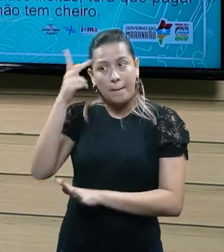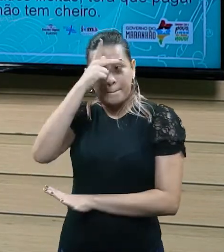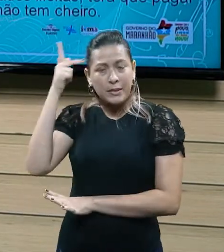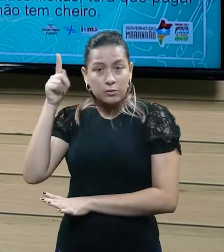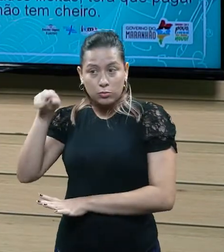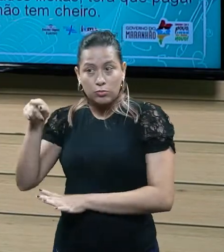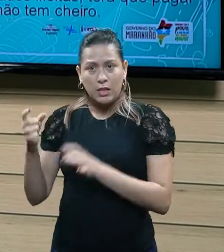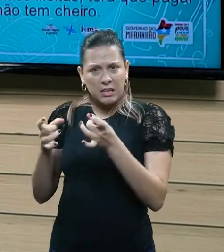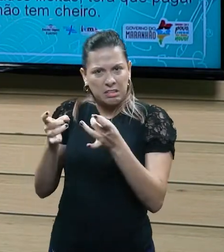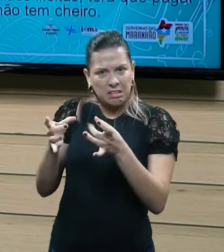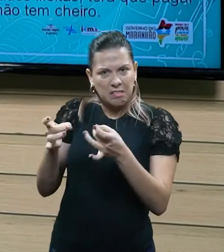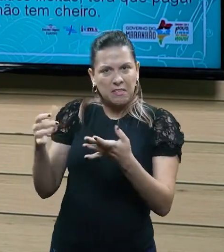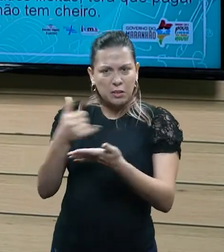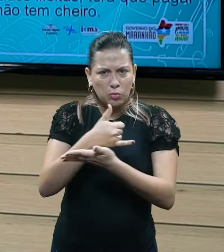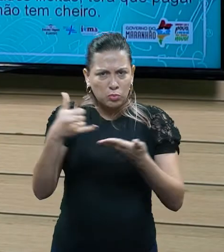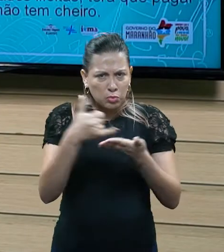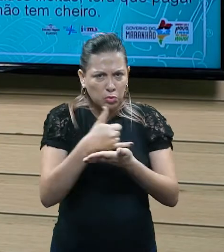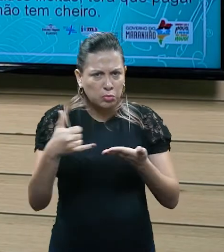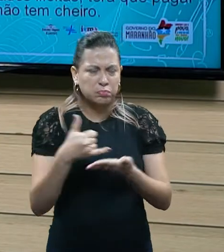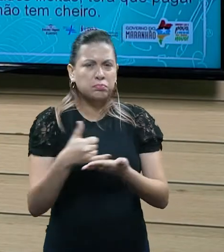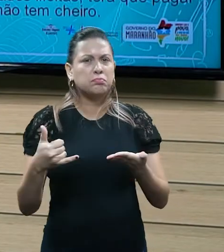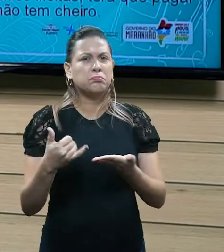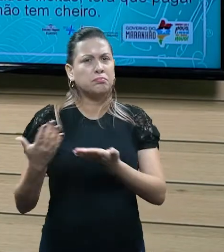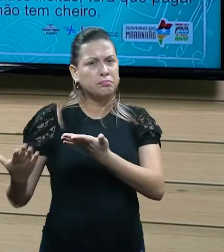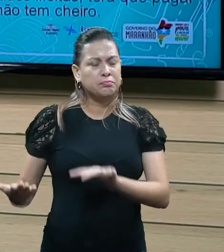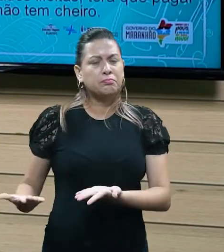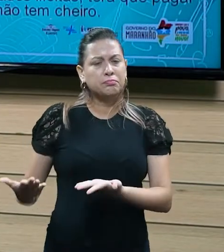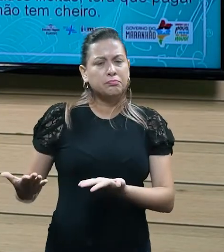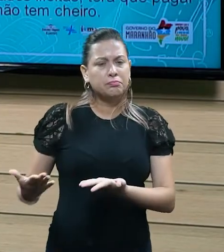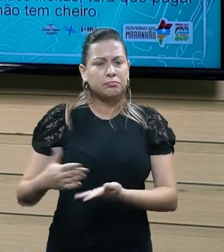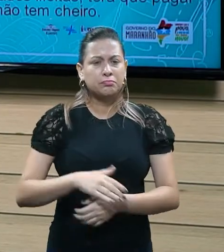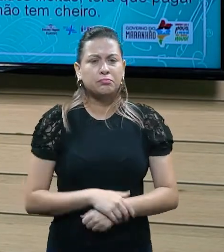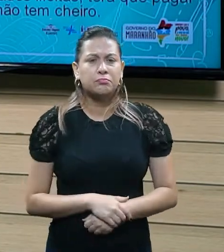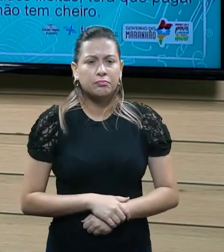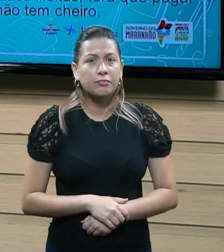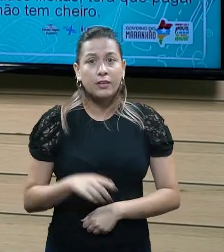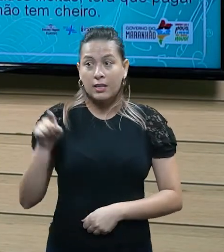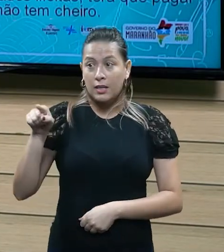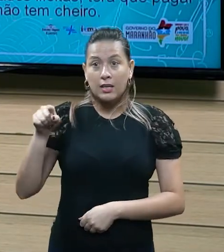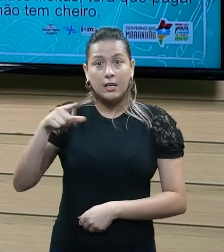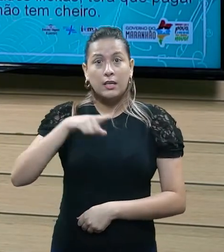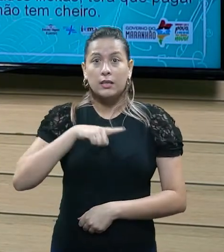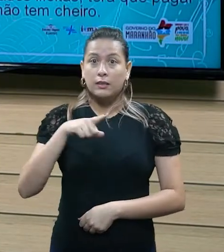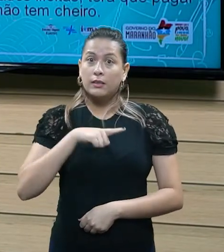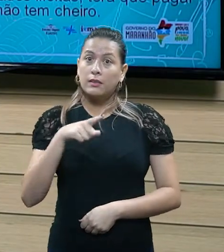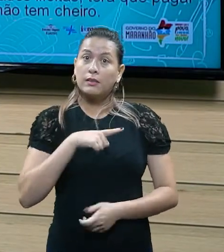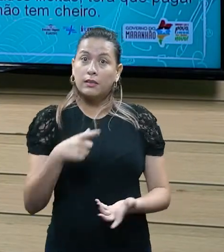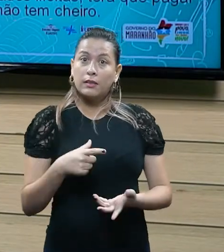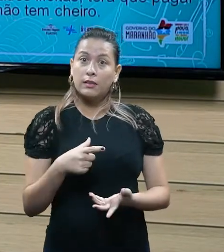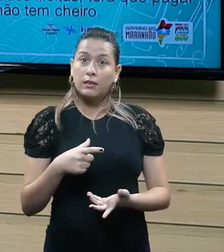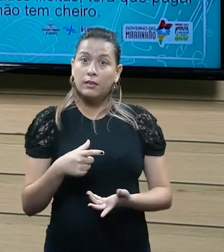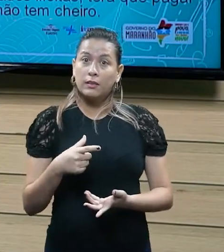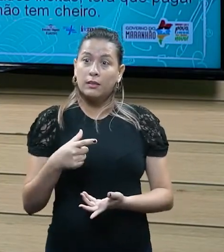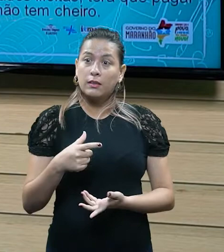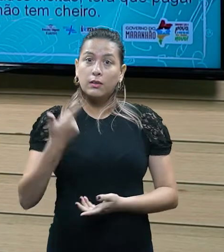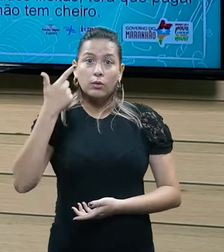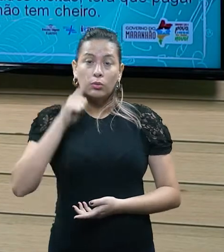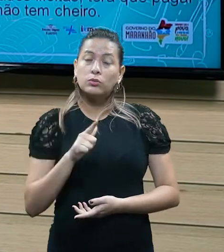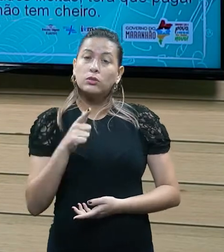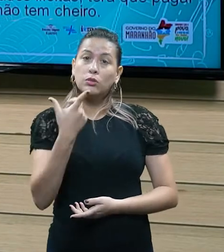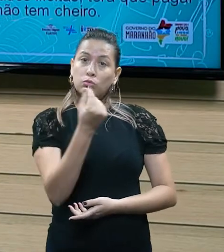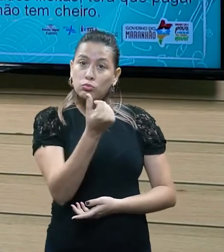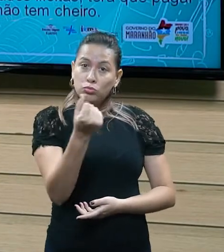vendendo a droga, aquele carinha que está lá vendendo a droga, ele está oferindo renda, né, então, a atividade